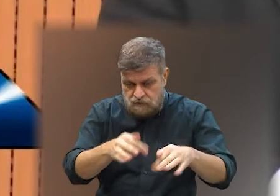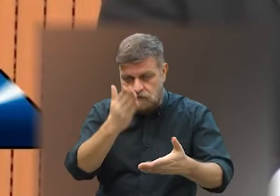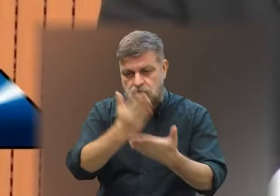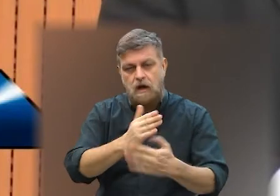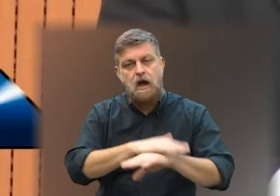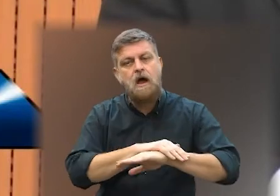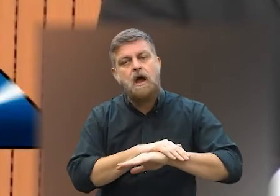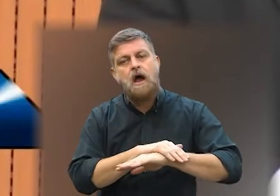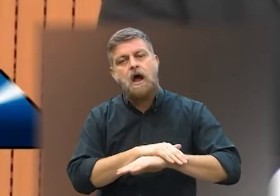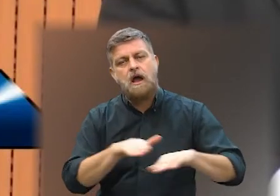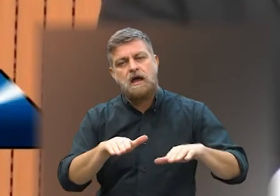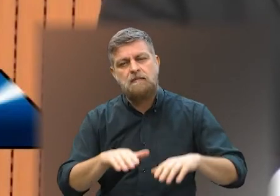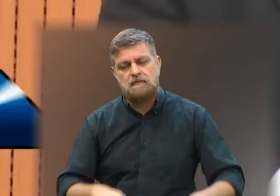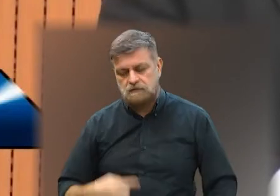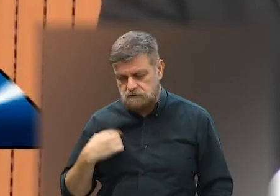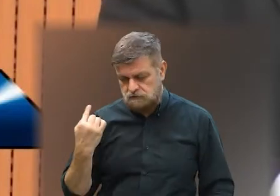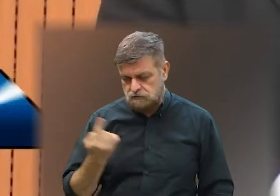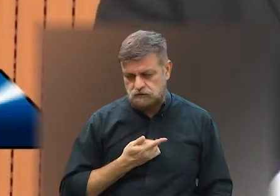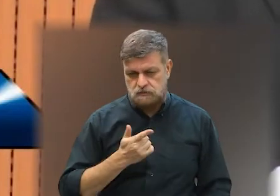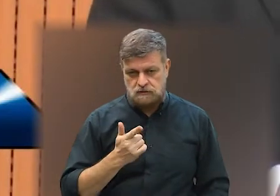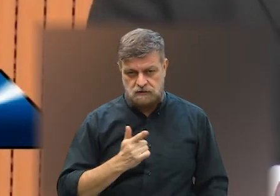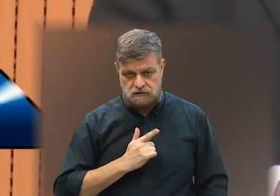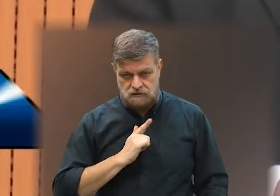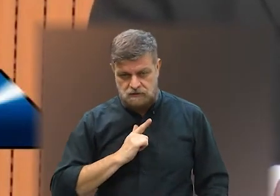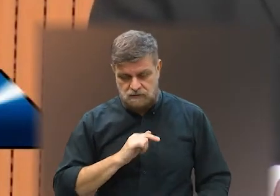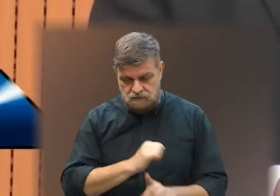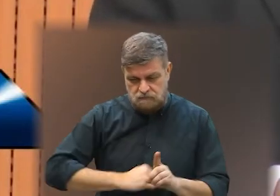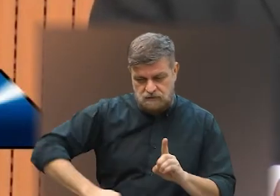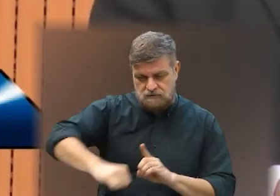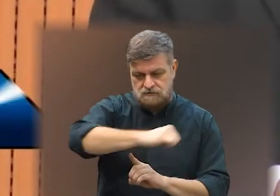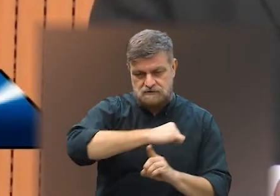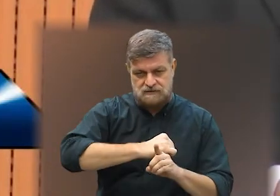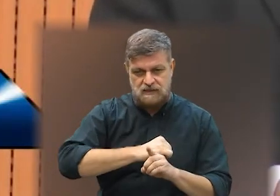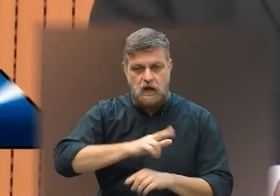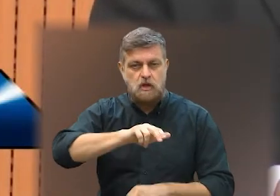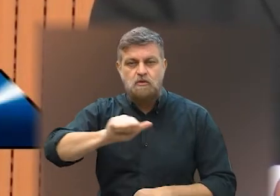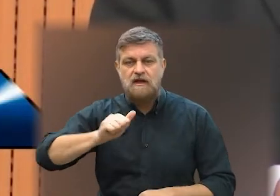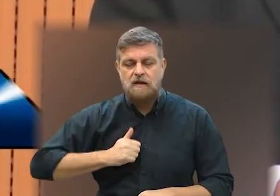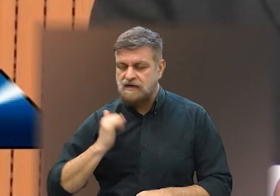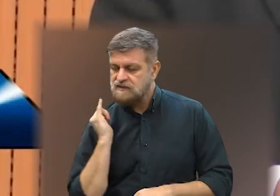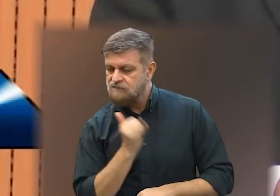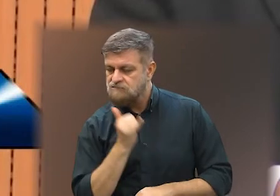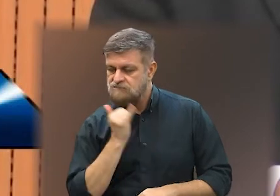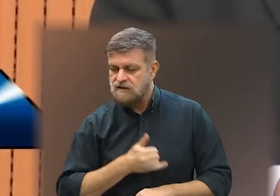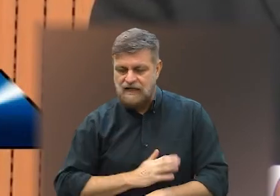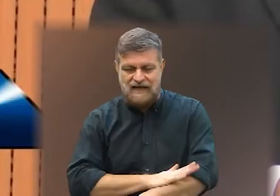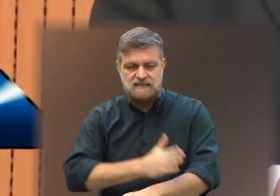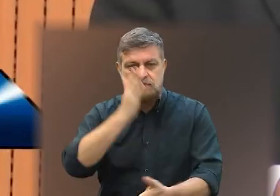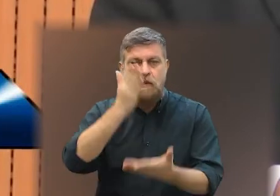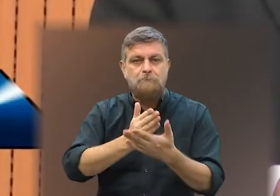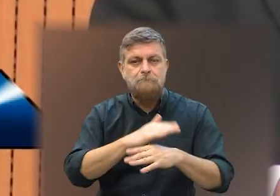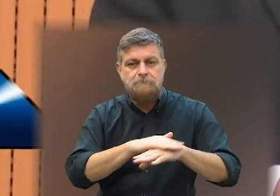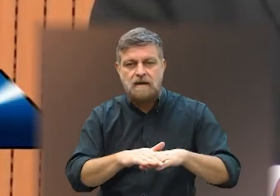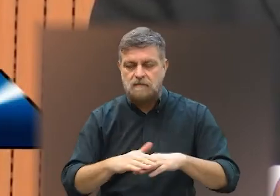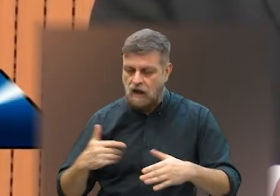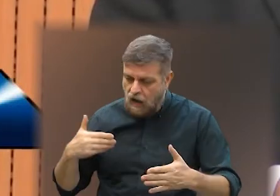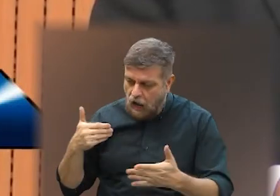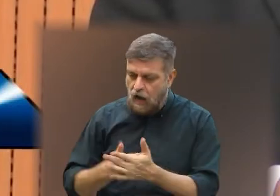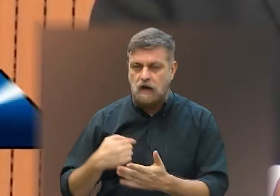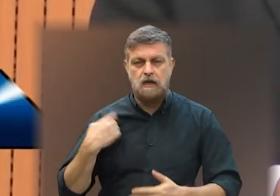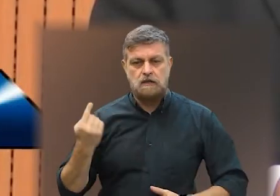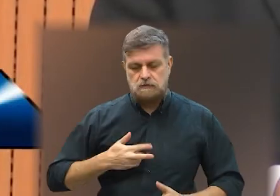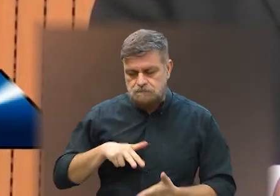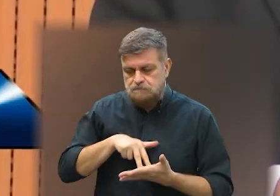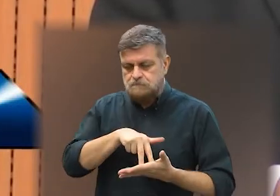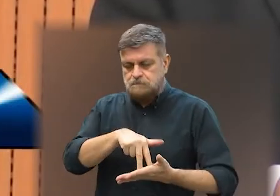enfim, seja derrotado e a gente possa nunca mais precisar falar basta racismo.